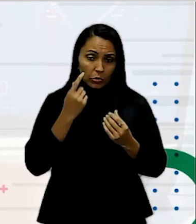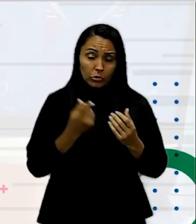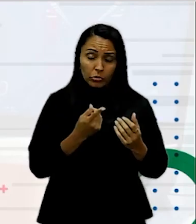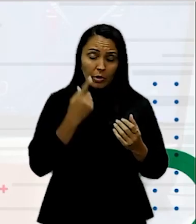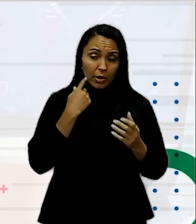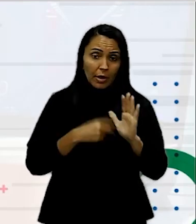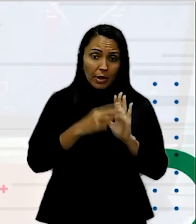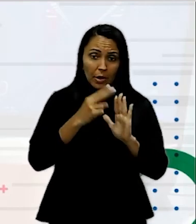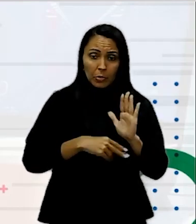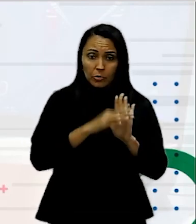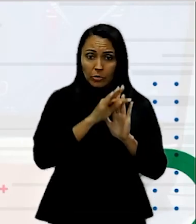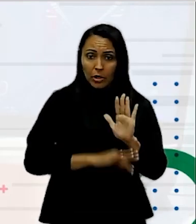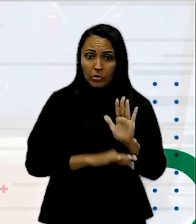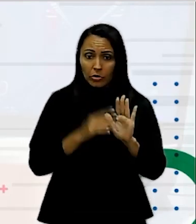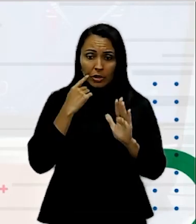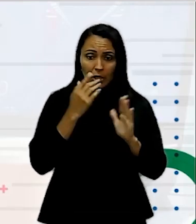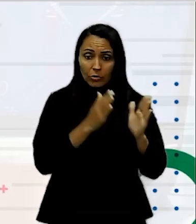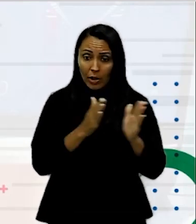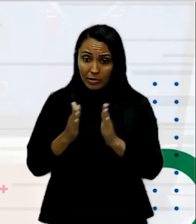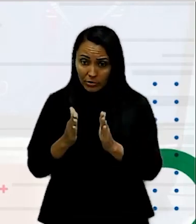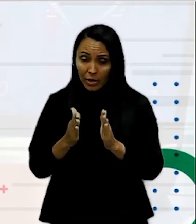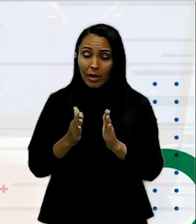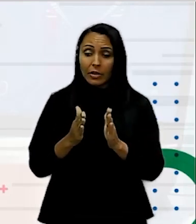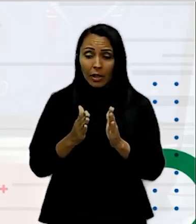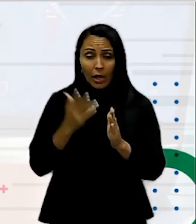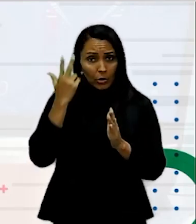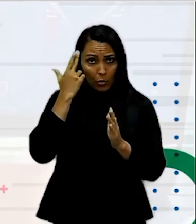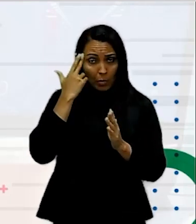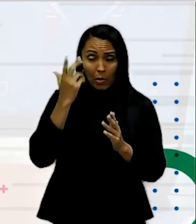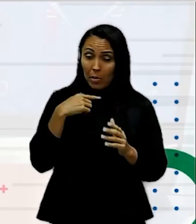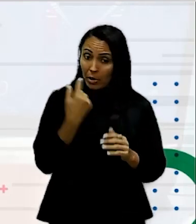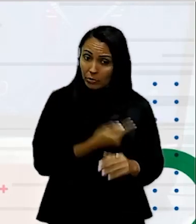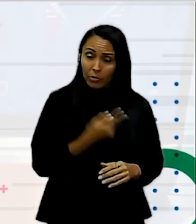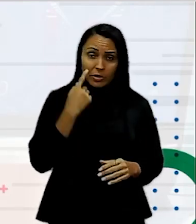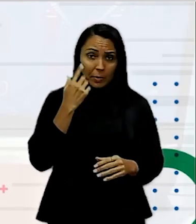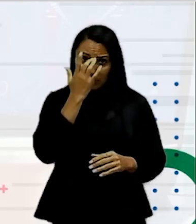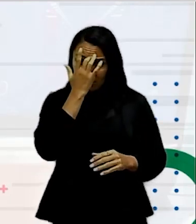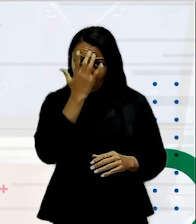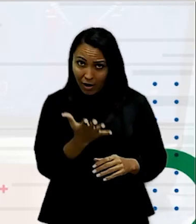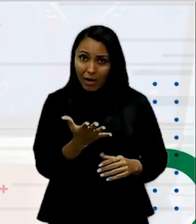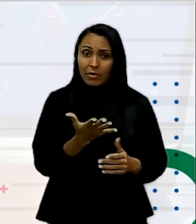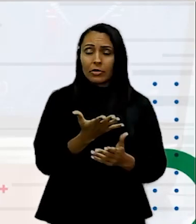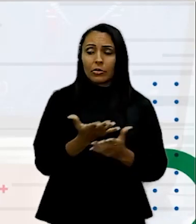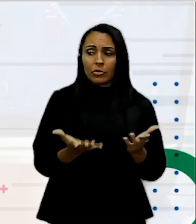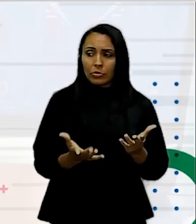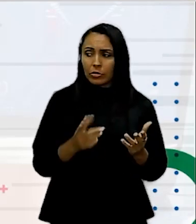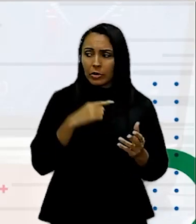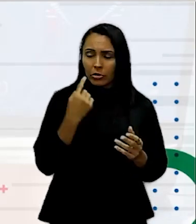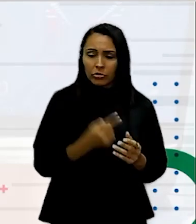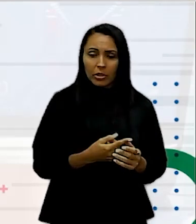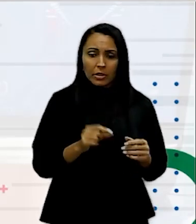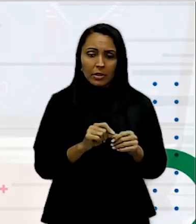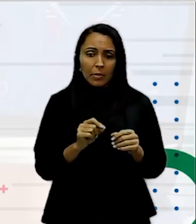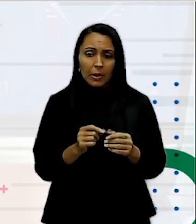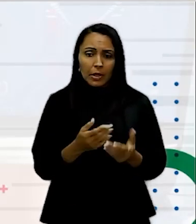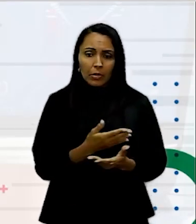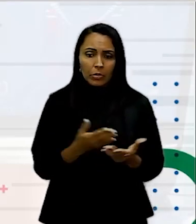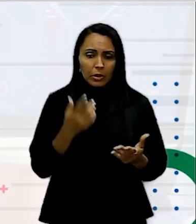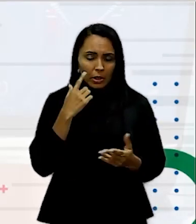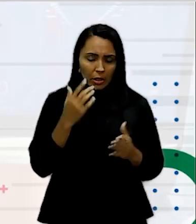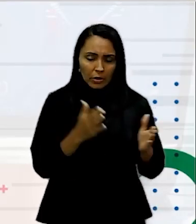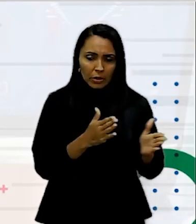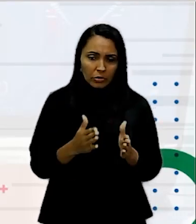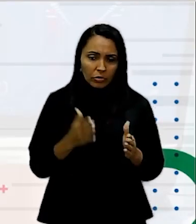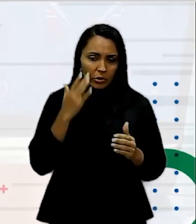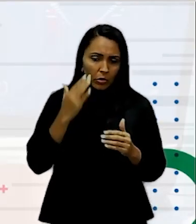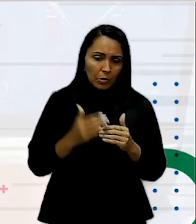o texto alinhado à esquerda Isso é mais comum para nós Então fica mais fácil Da gente saber onde tem a quebra de linha E onde